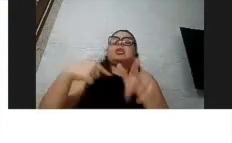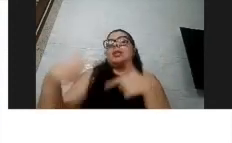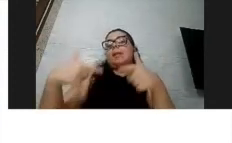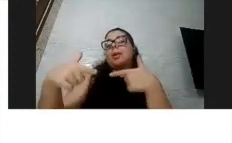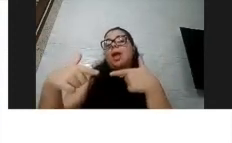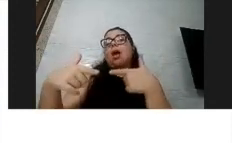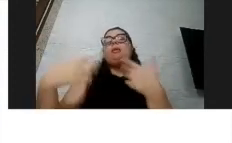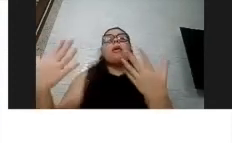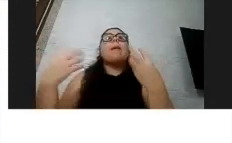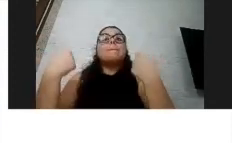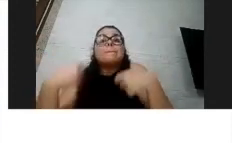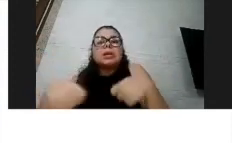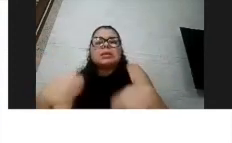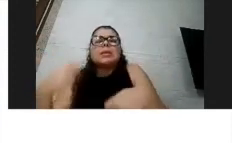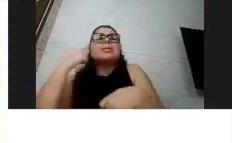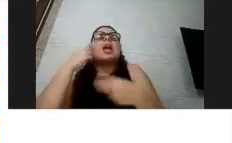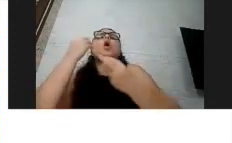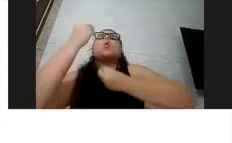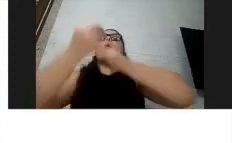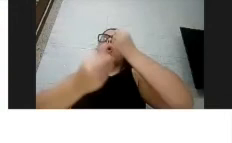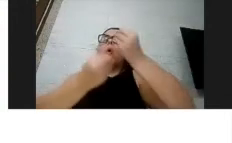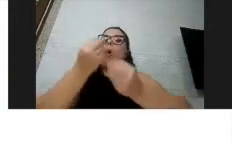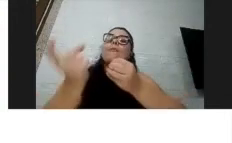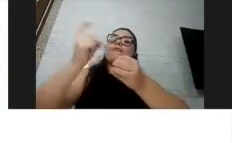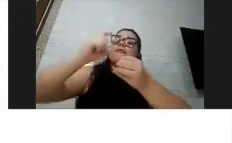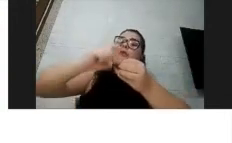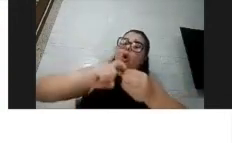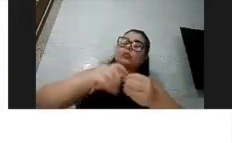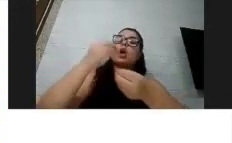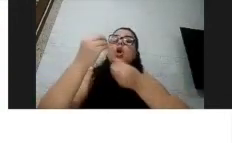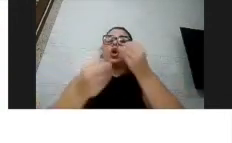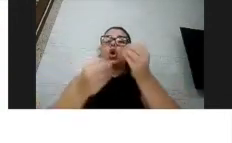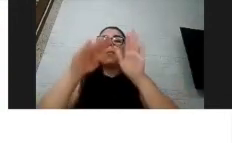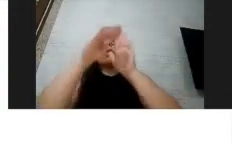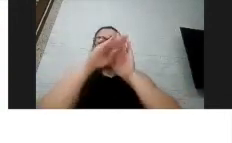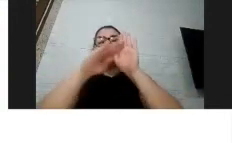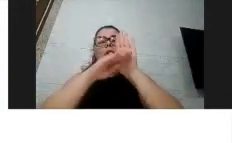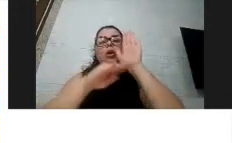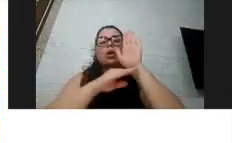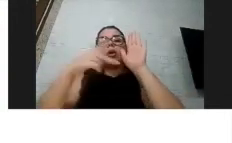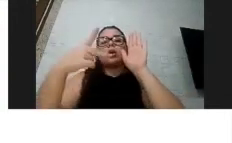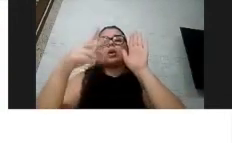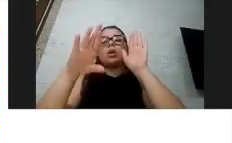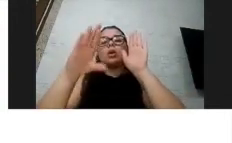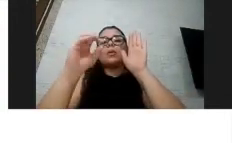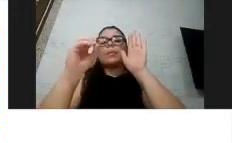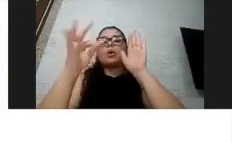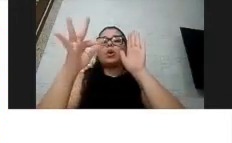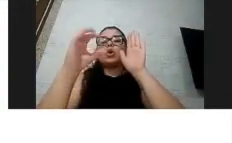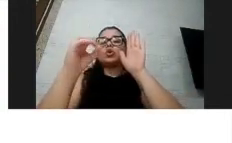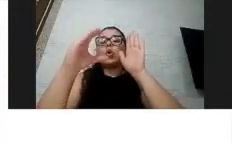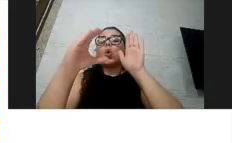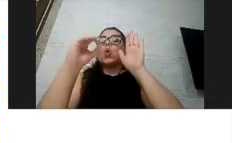vai ser o protocolo, né, de retomada daquela escola, daquela clínica, ou daquele profissional,